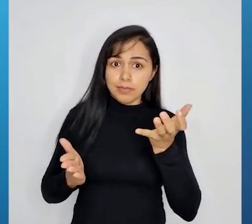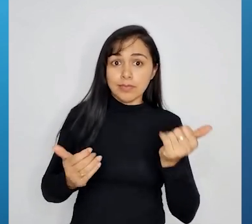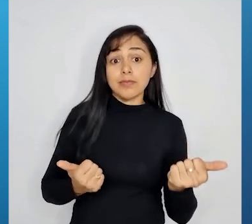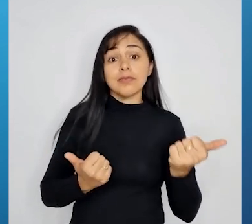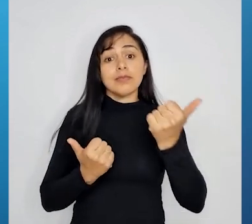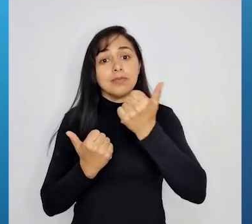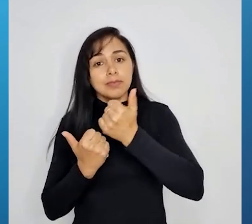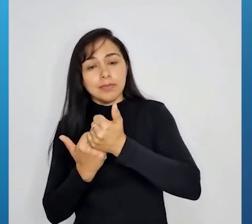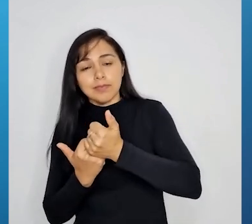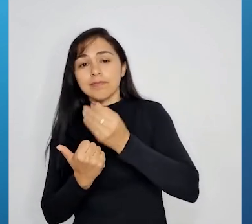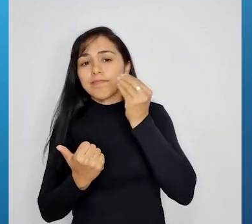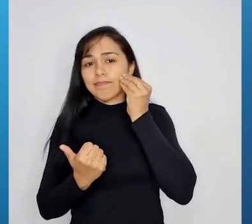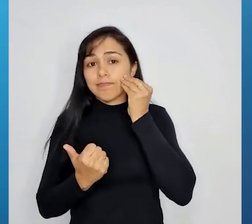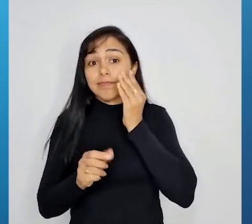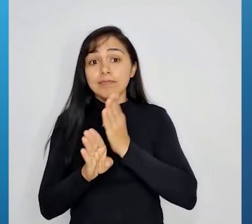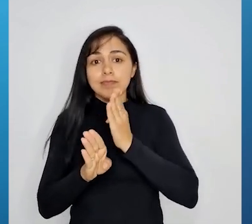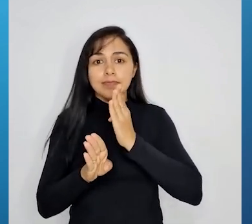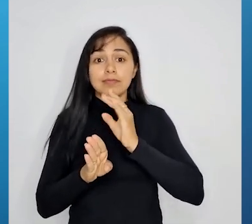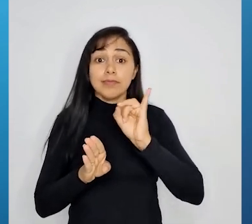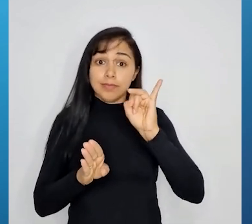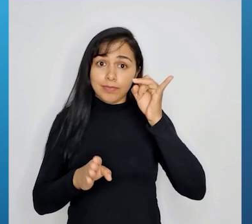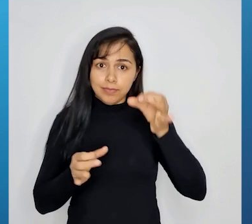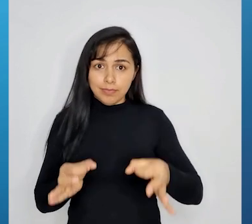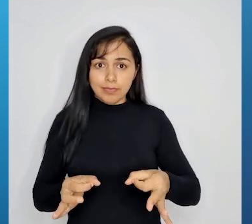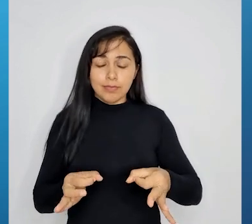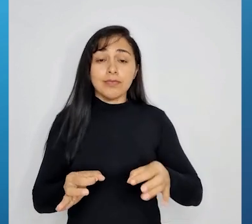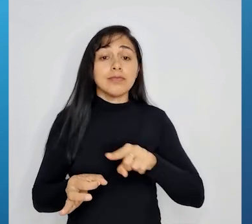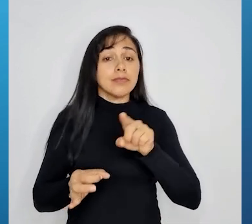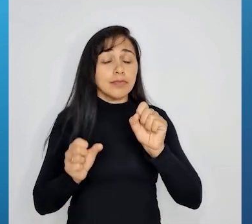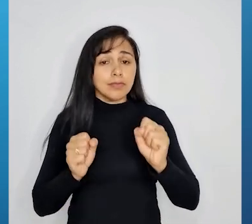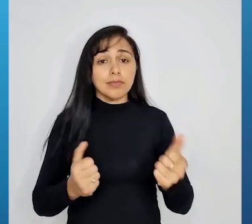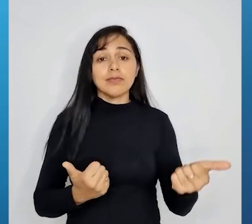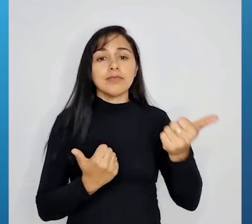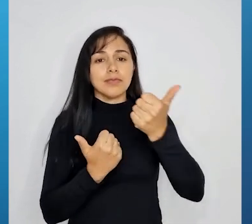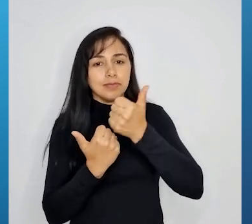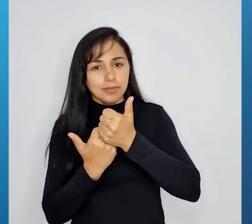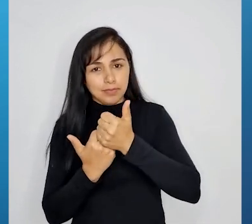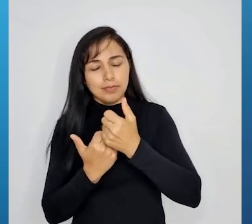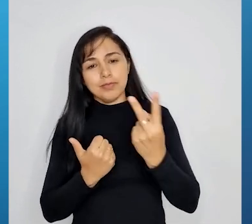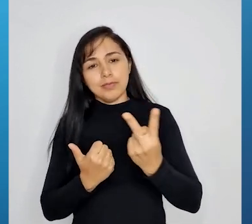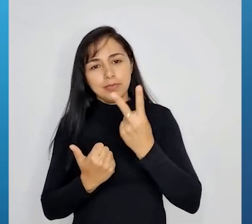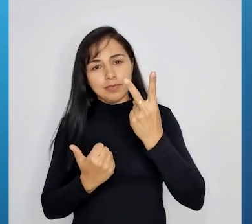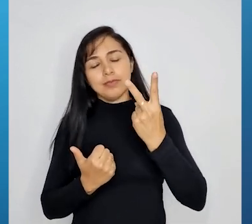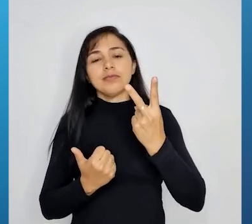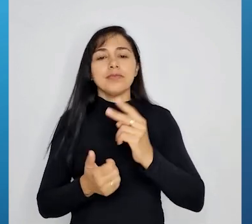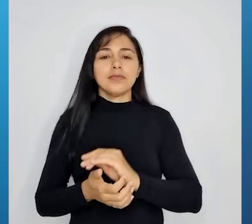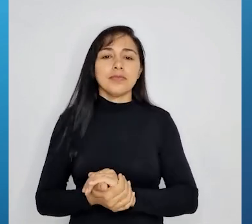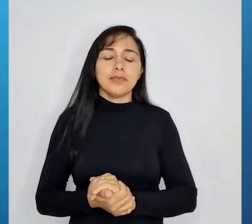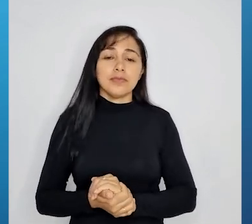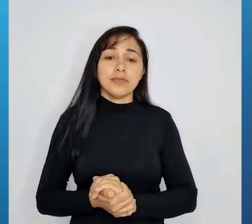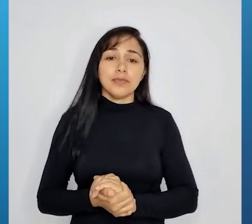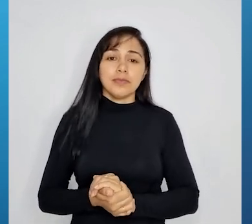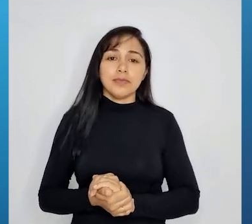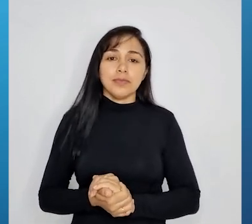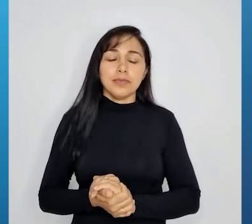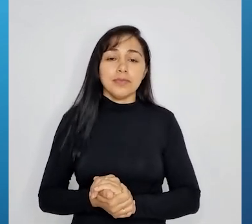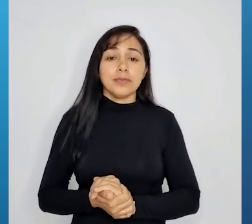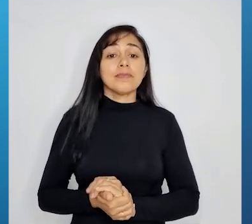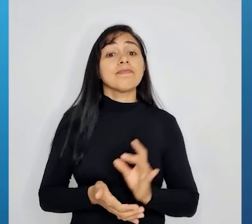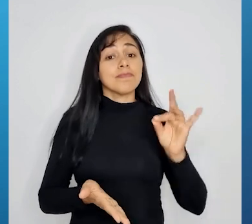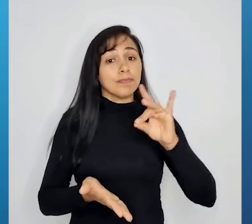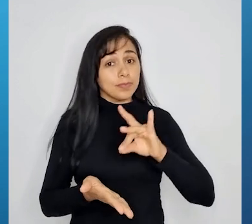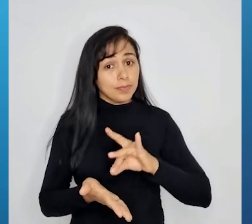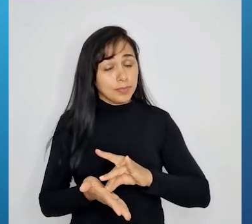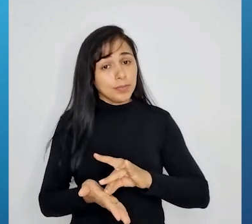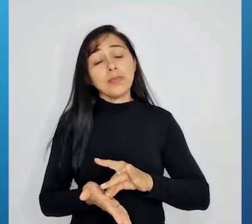para ver se vai dar certo, né? Você pode substituir os valores aí para confirmar a sua resposta. Então, realmente,